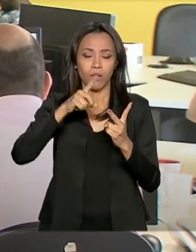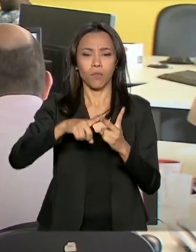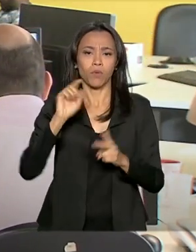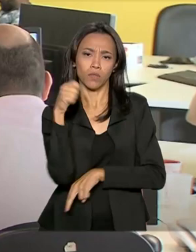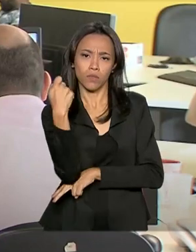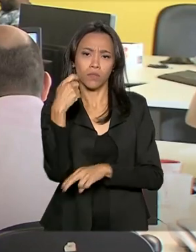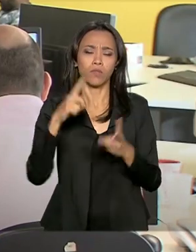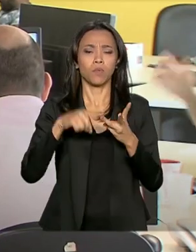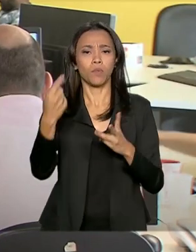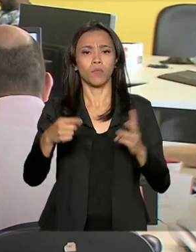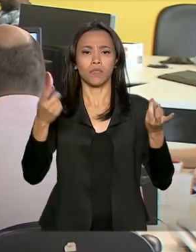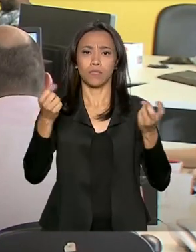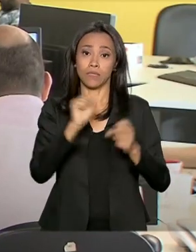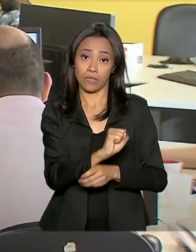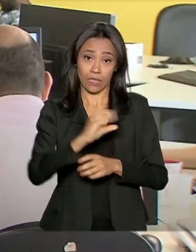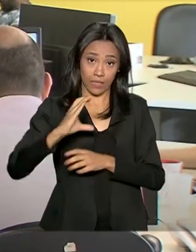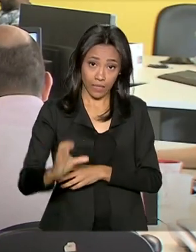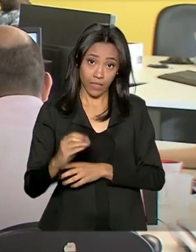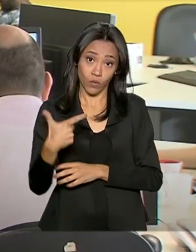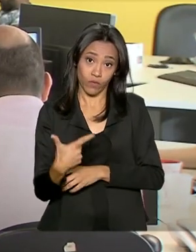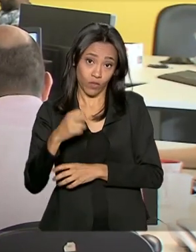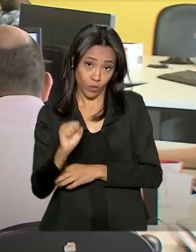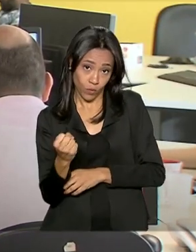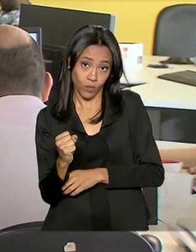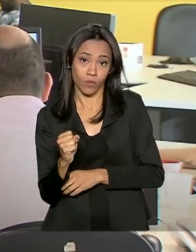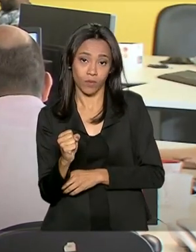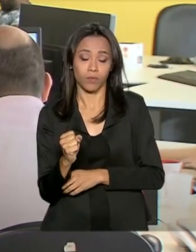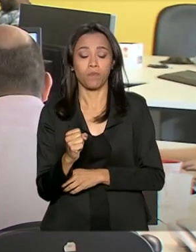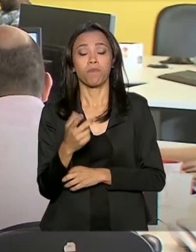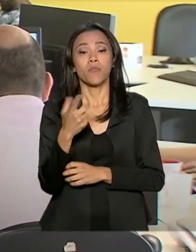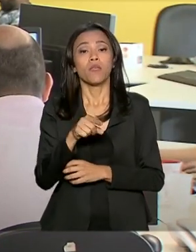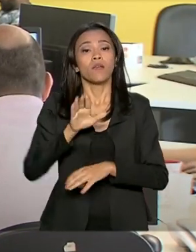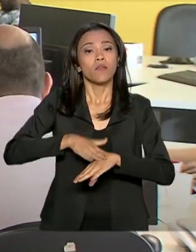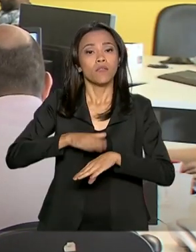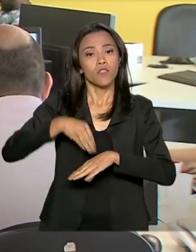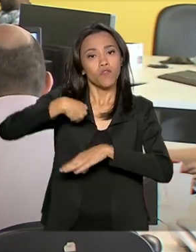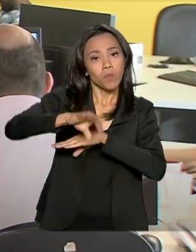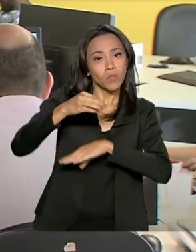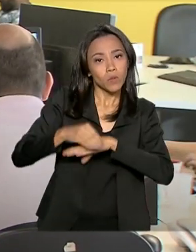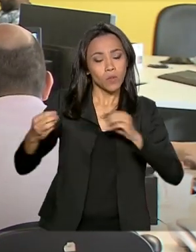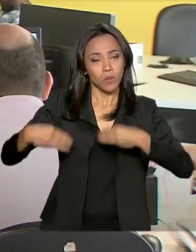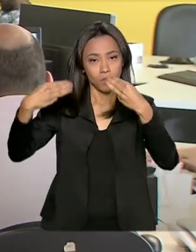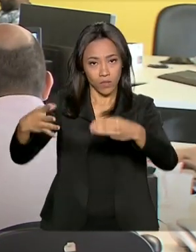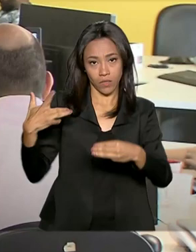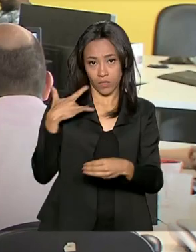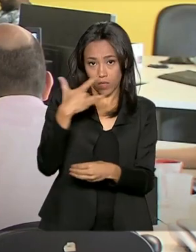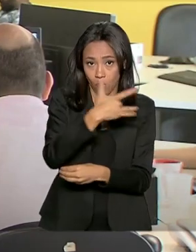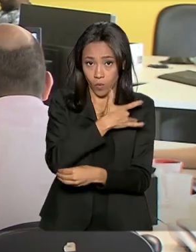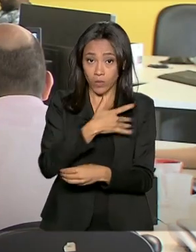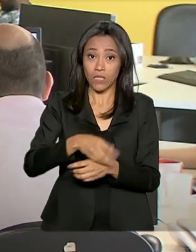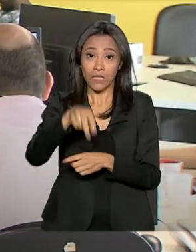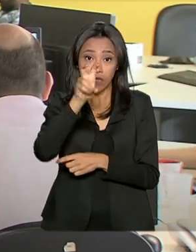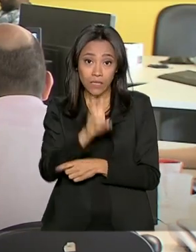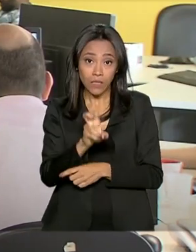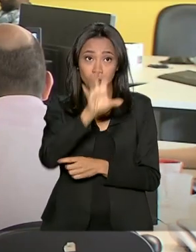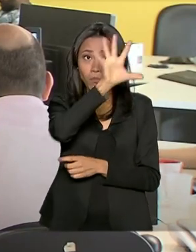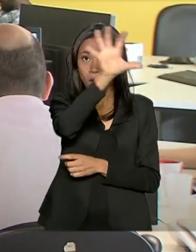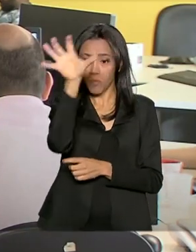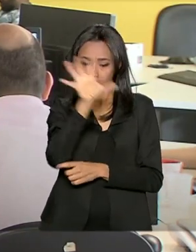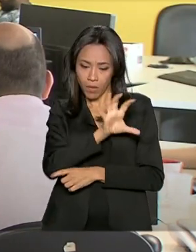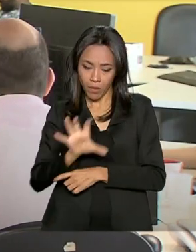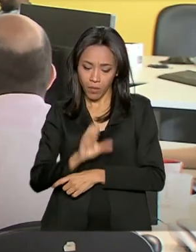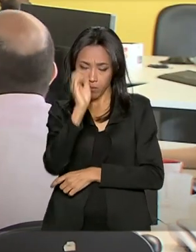e Santa Catarina, com 28 unidades de saúde da família. De acordo com o Ministério da Saúde, nas cinco regiões do país,